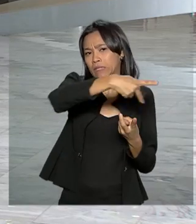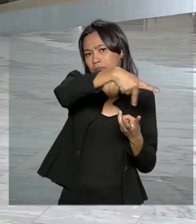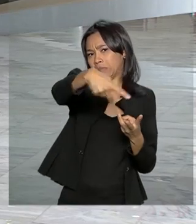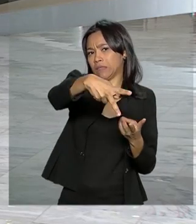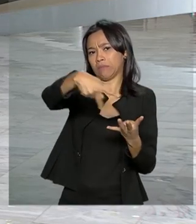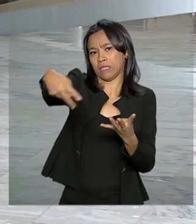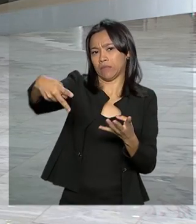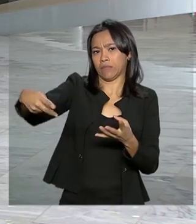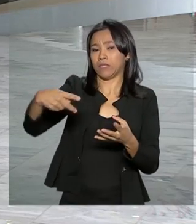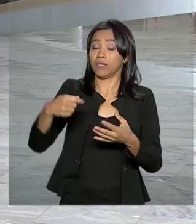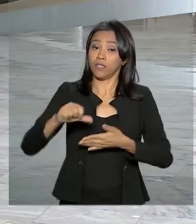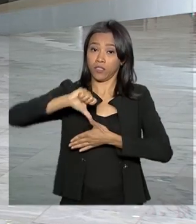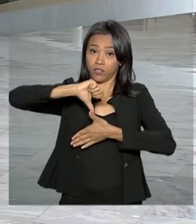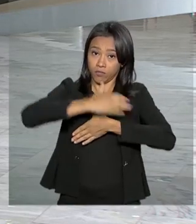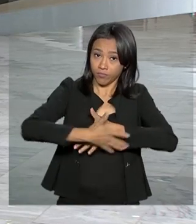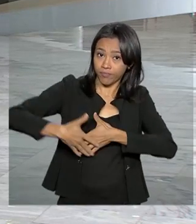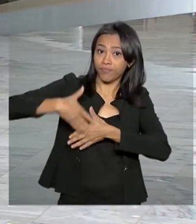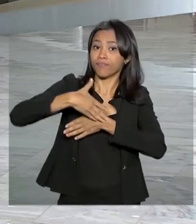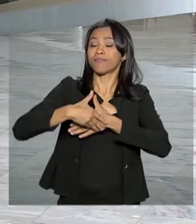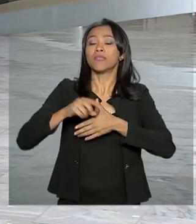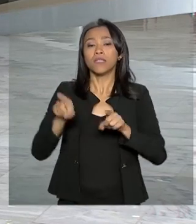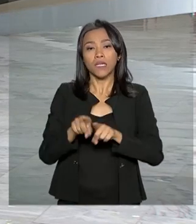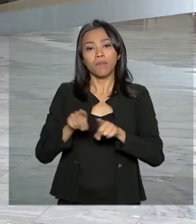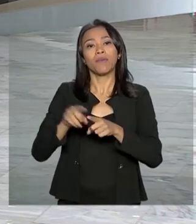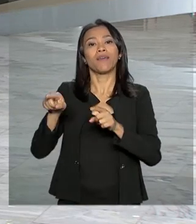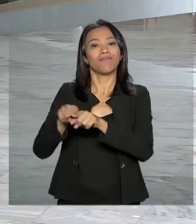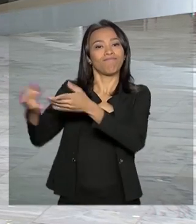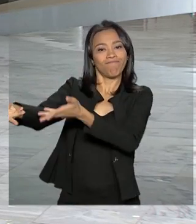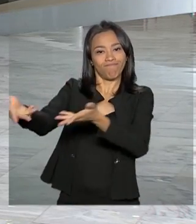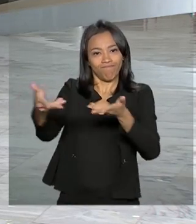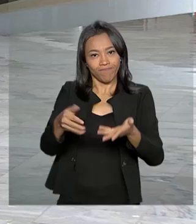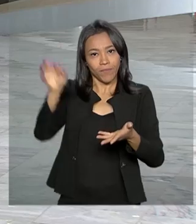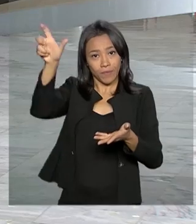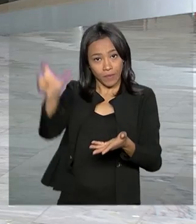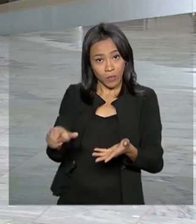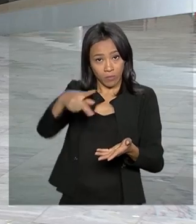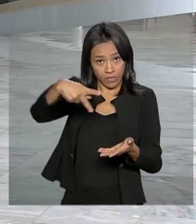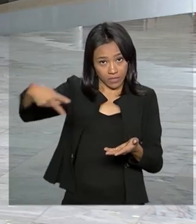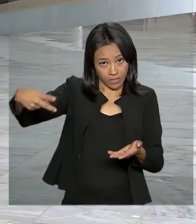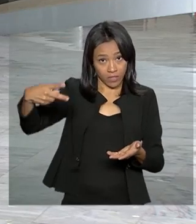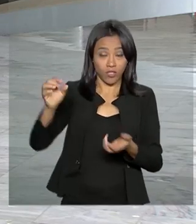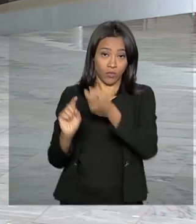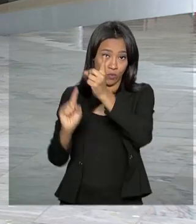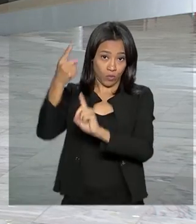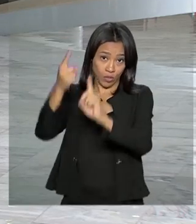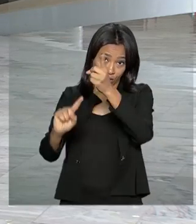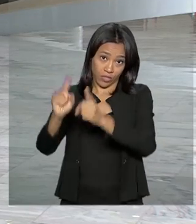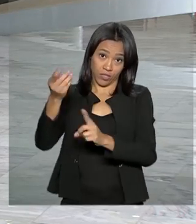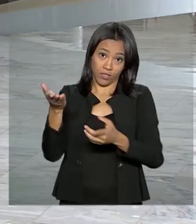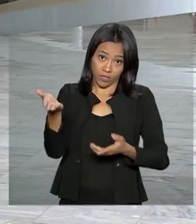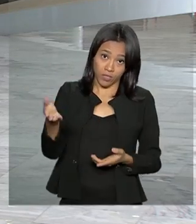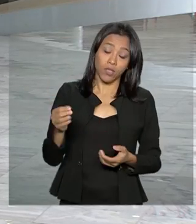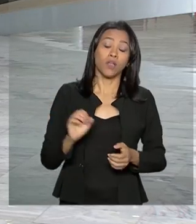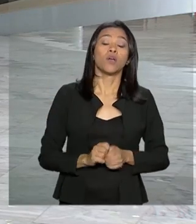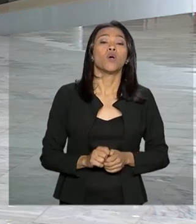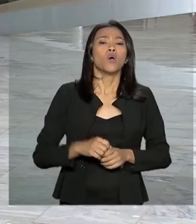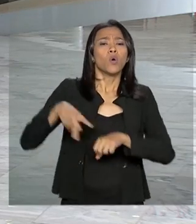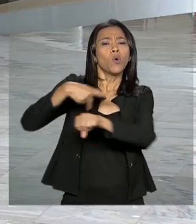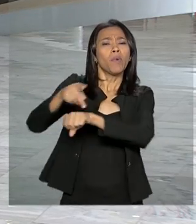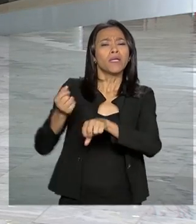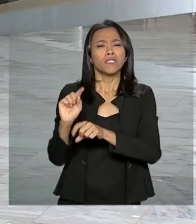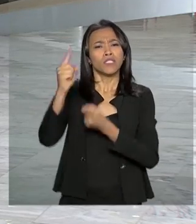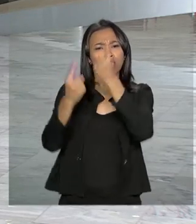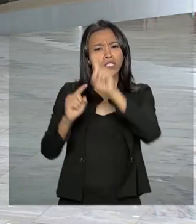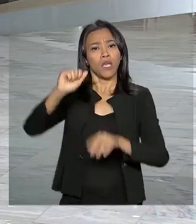sul-americanos e também vai ser recebido pelo presidente chileno, Sebastián Pinheira. O Chile é o segundo maior parceiro